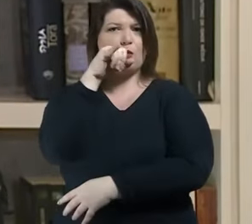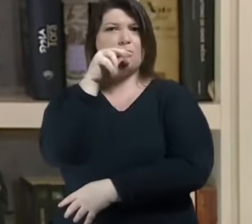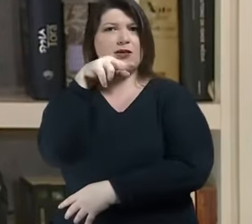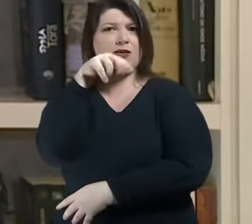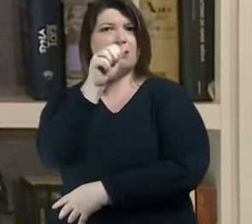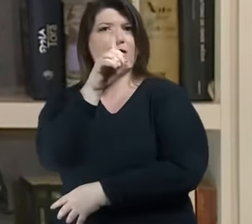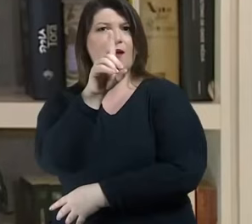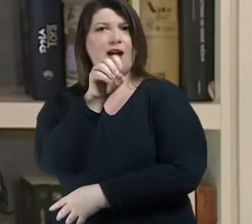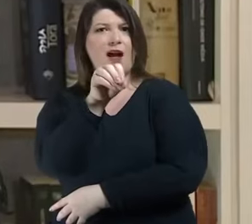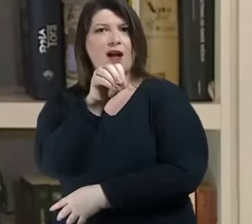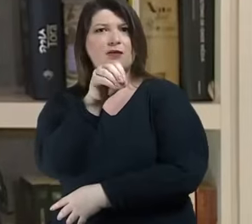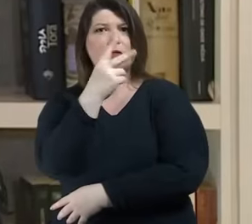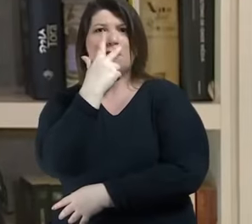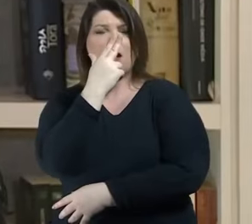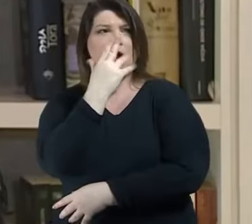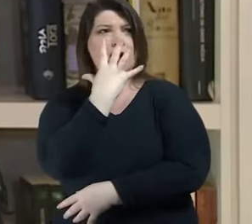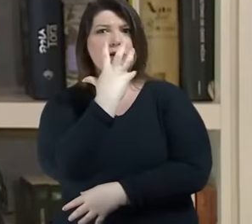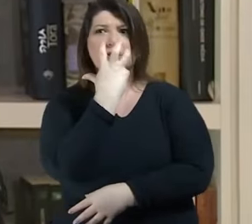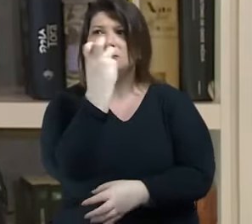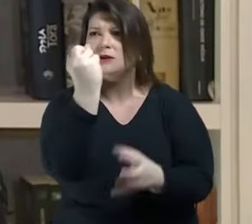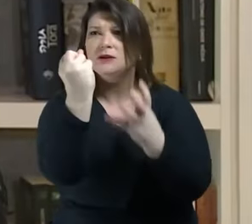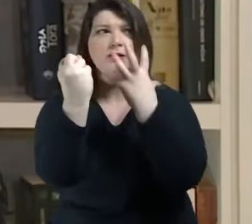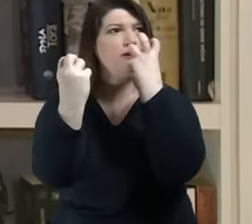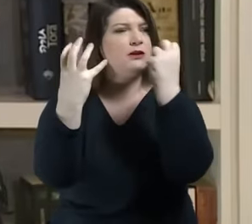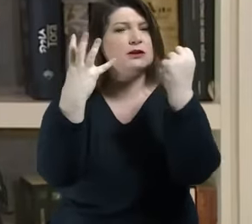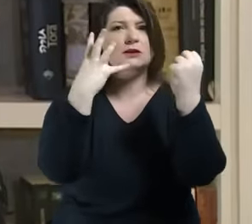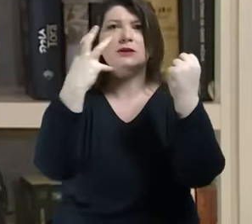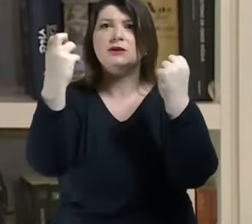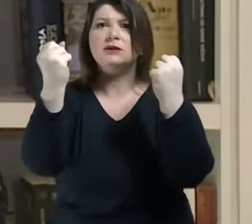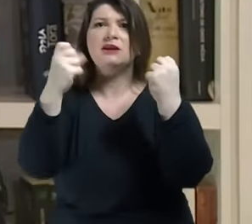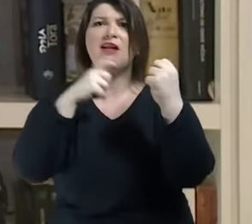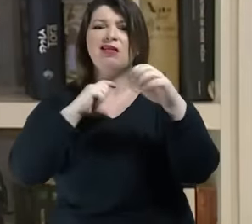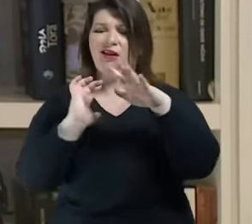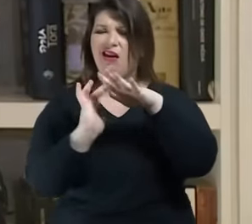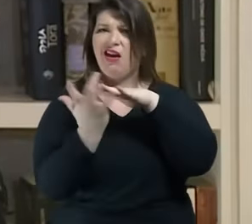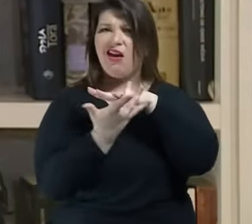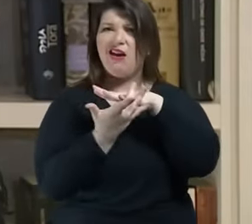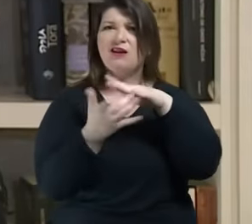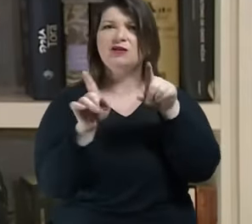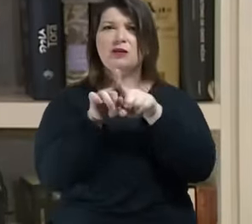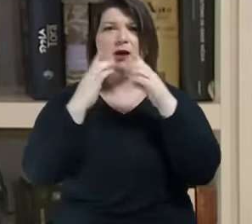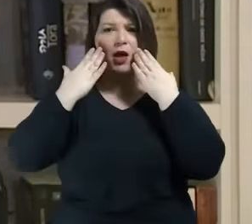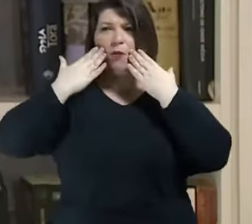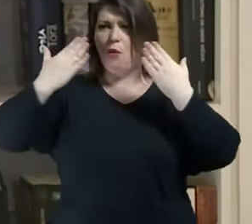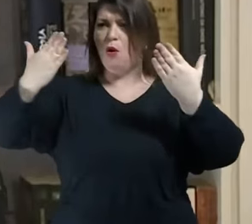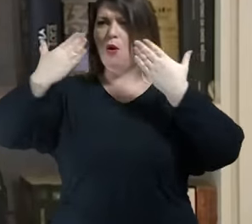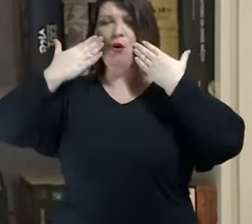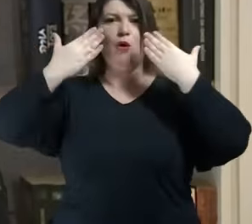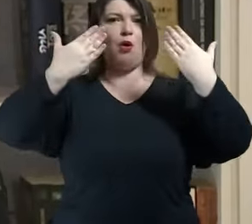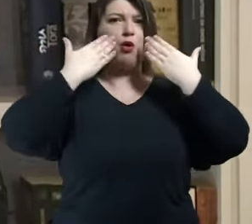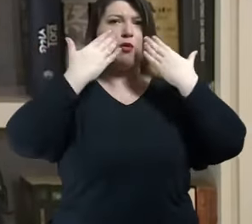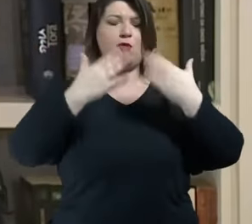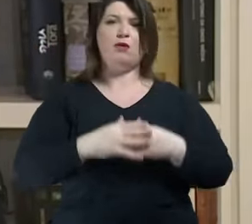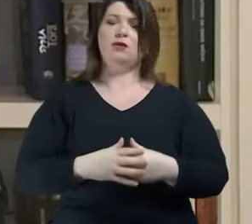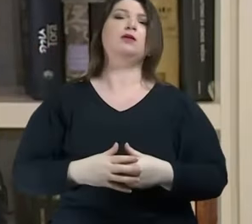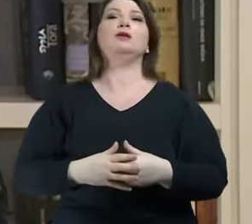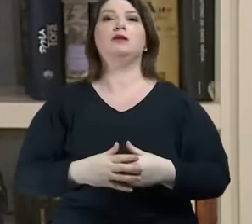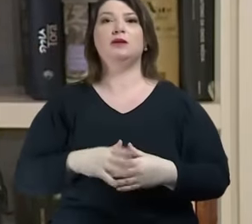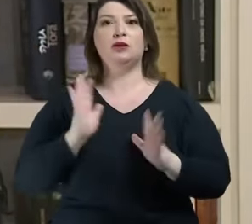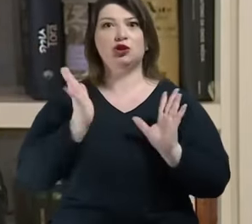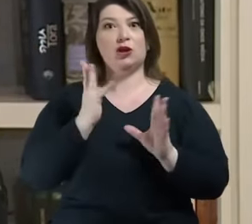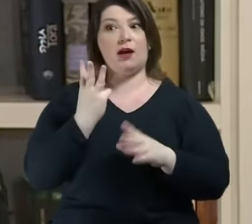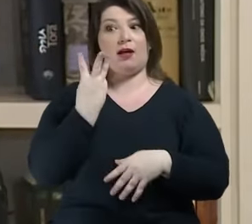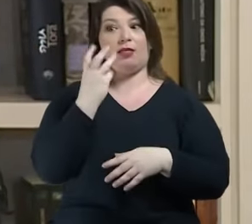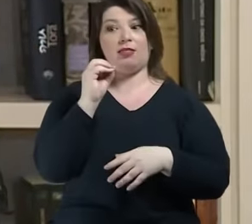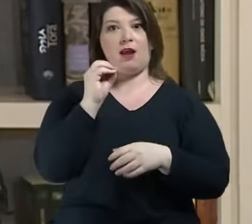fascinação das redes, da exposição pública. Há mais de 30 anos nós debatimos na universidade o